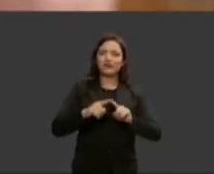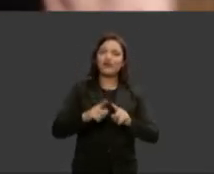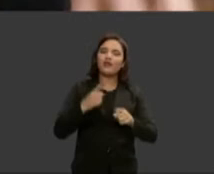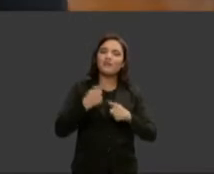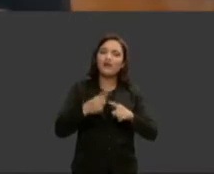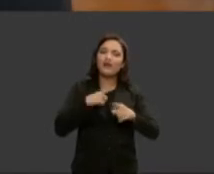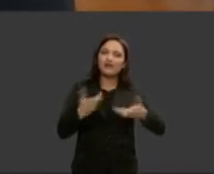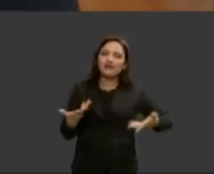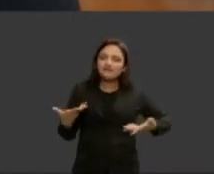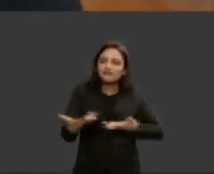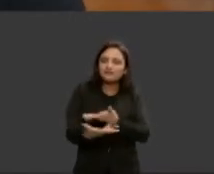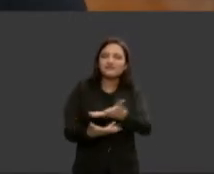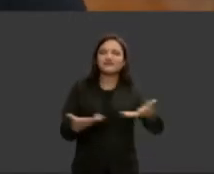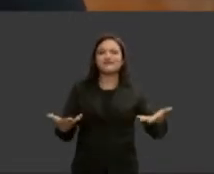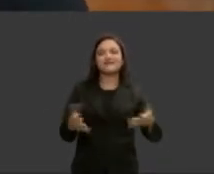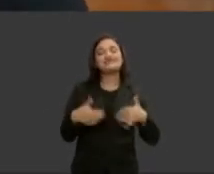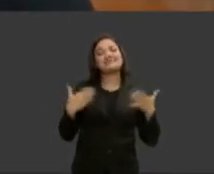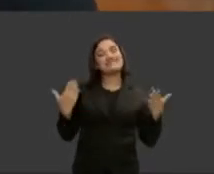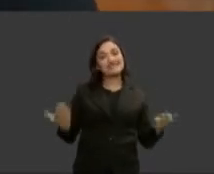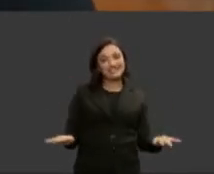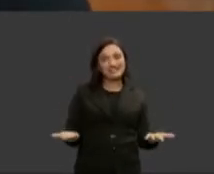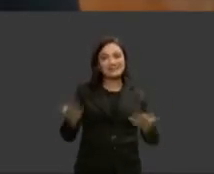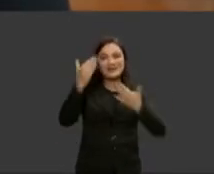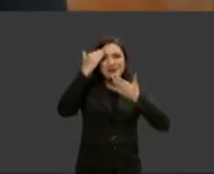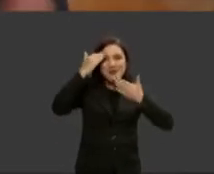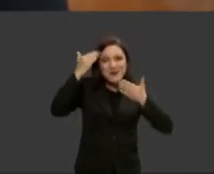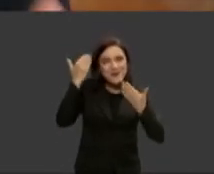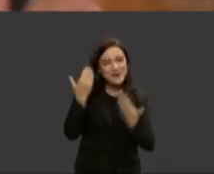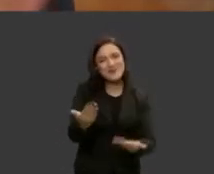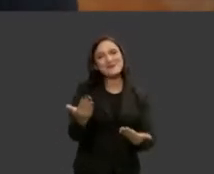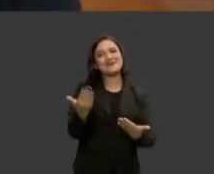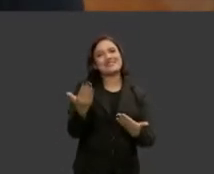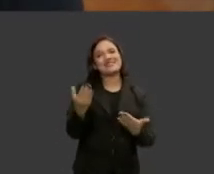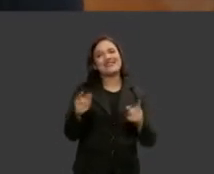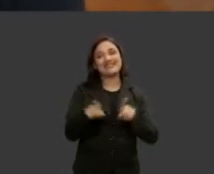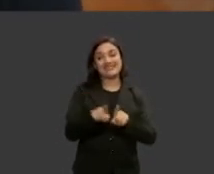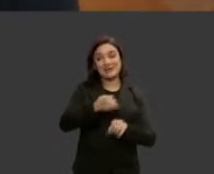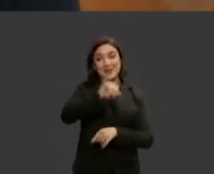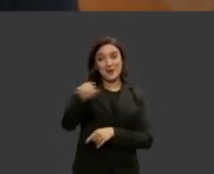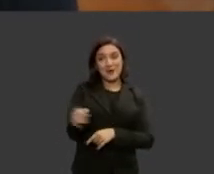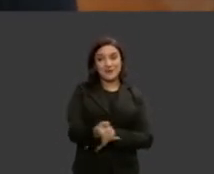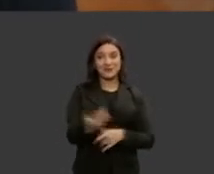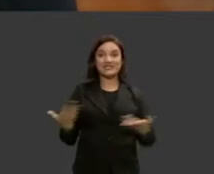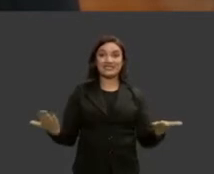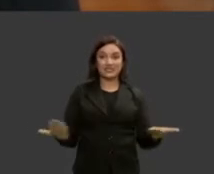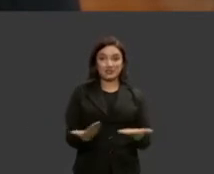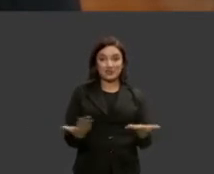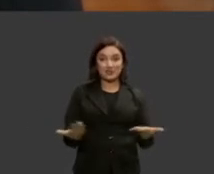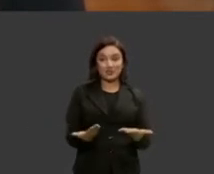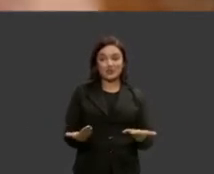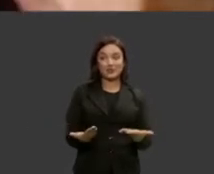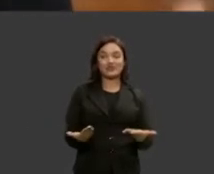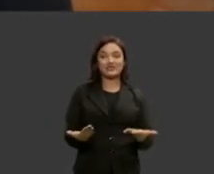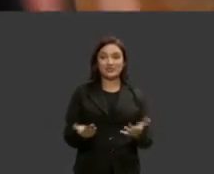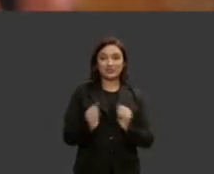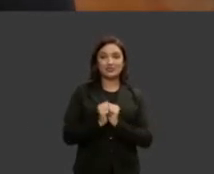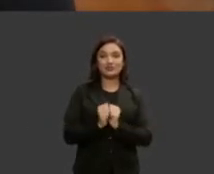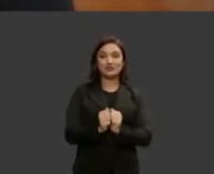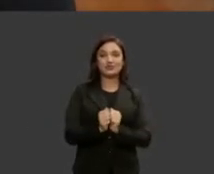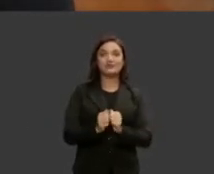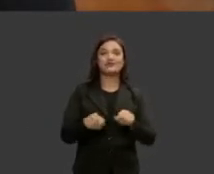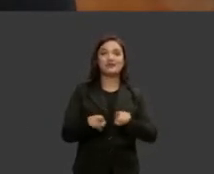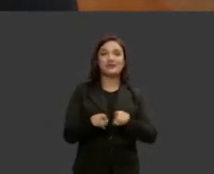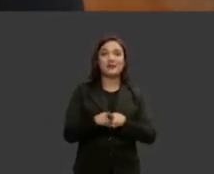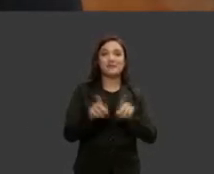situações da sua vida então fico aqui muito agradecida também por essa oportunidade de estar com vocês e ficamos aí à